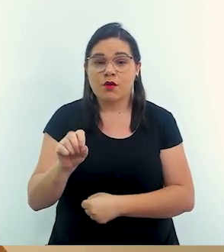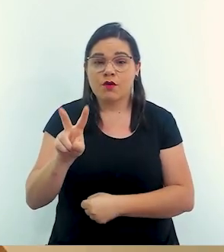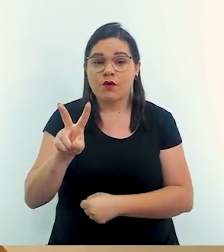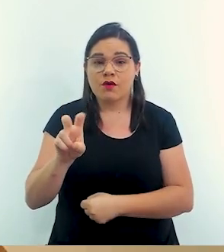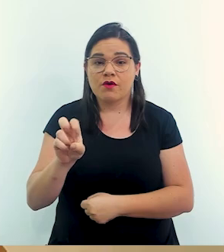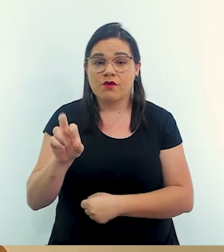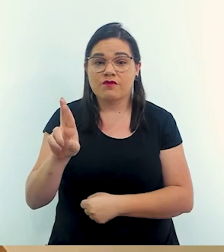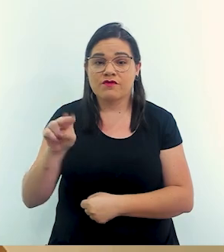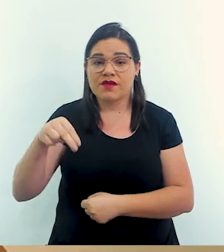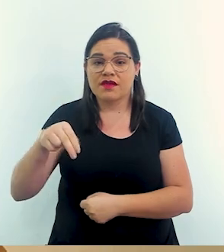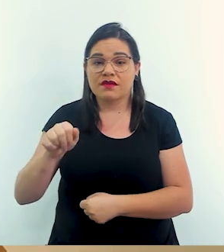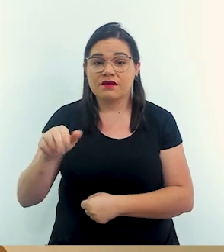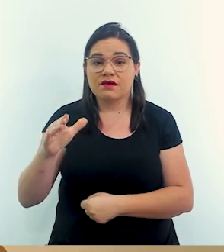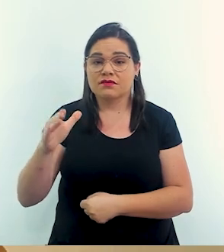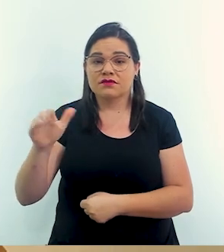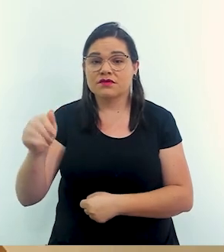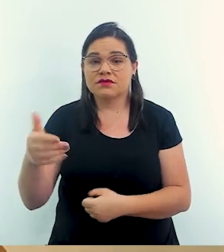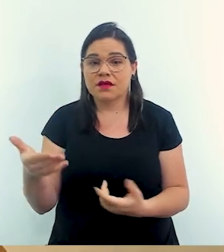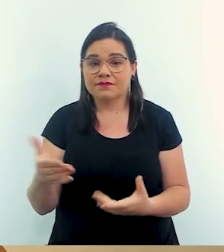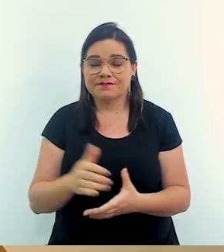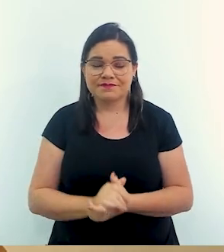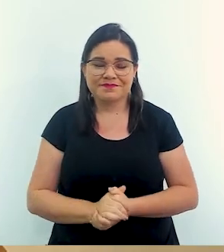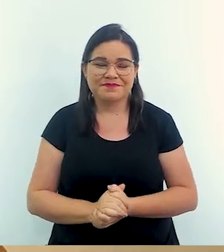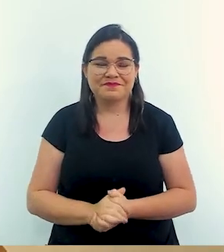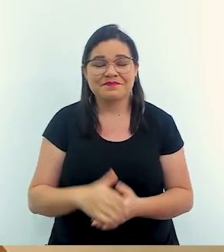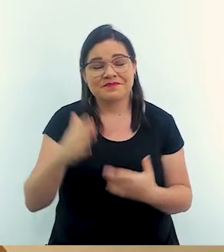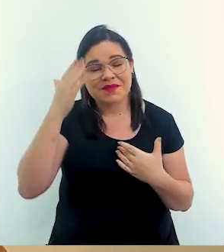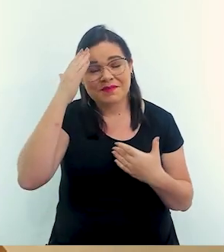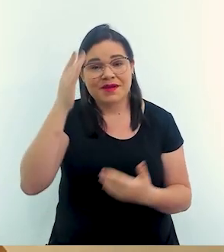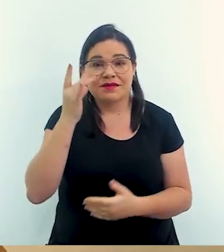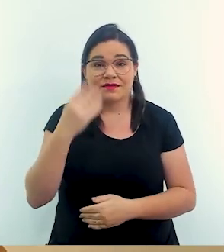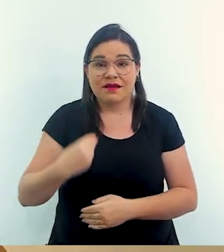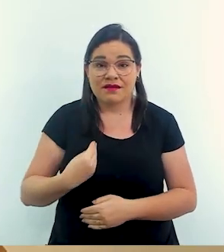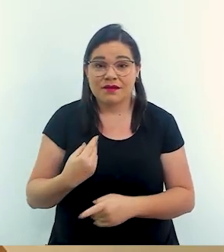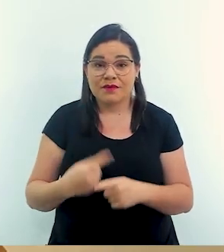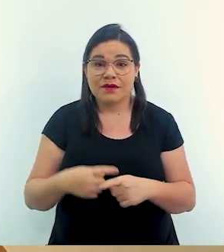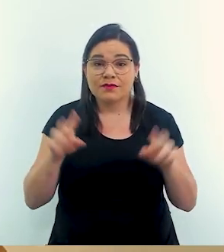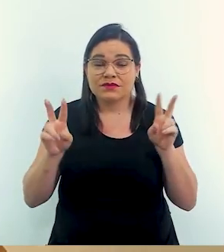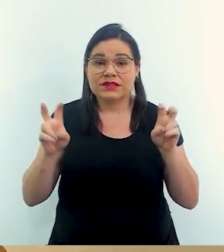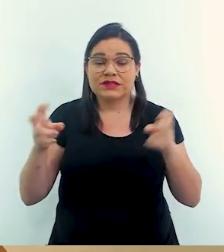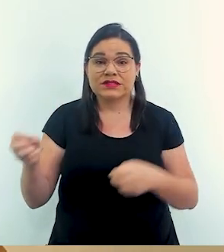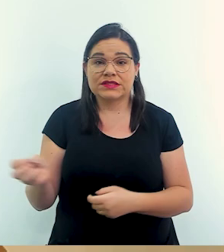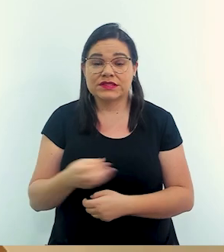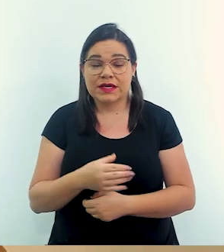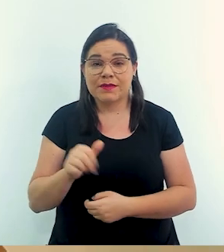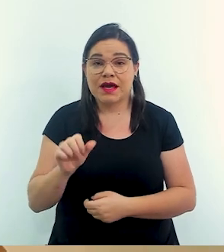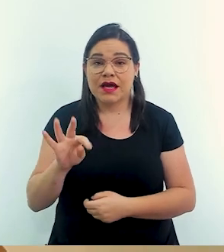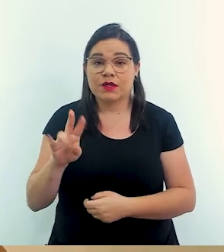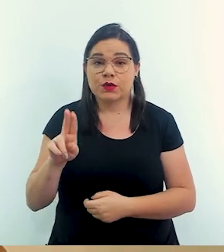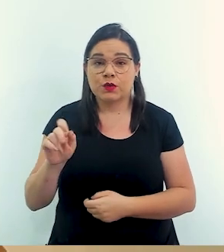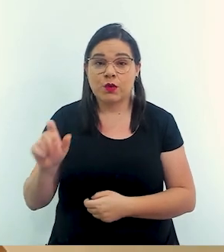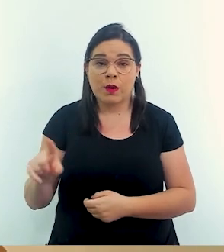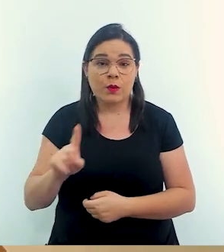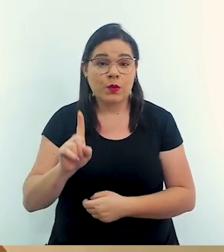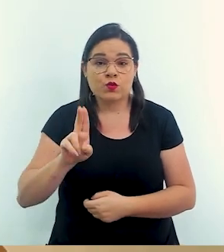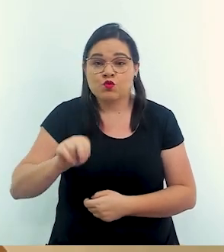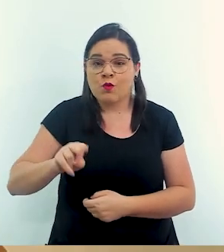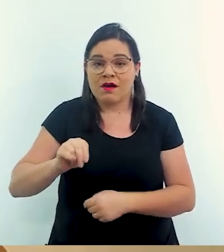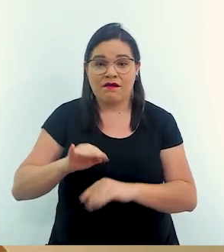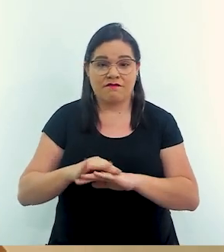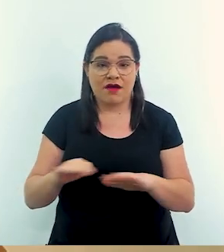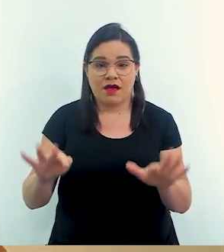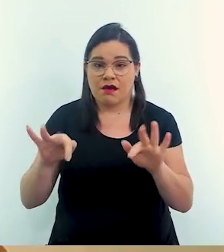para falar de um tema que é super relevante, que é um tema que ele é atual e ele não vai deixar de existir.